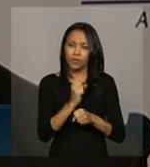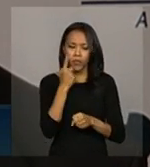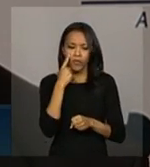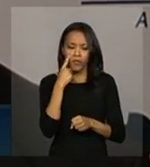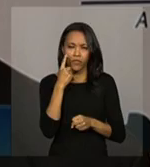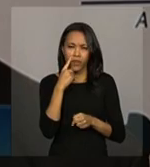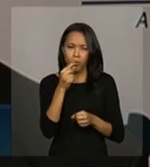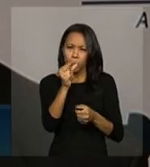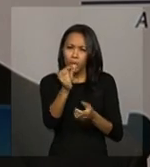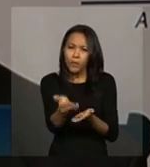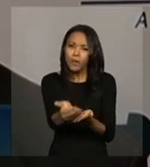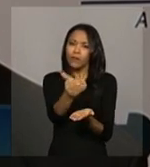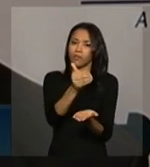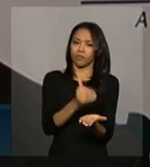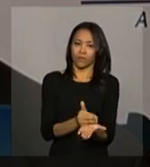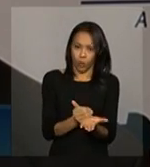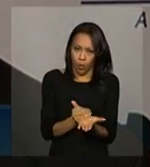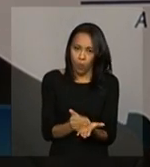operação um pouquinho antes.